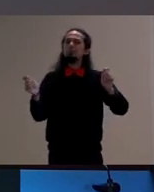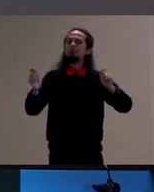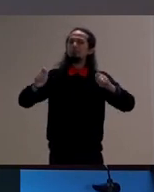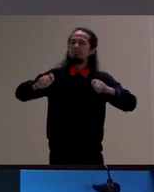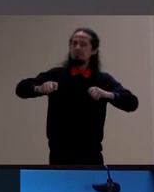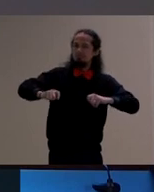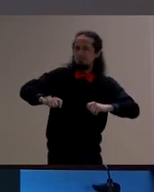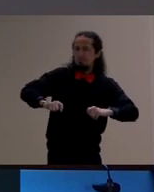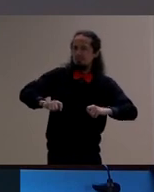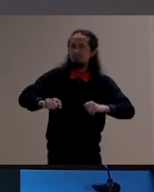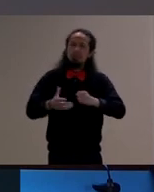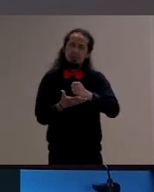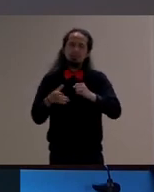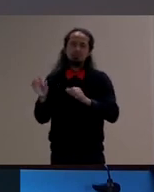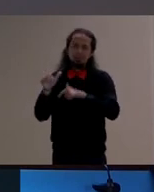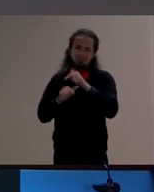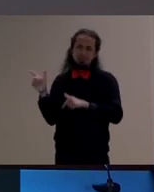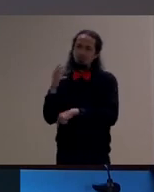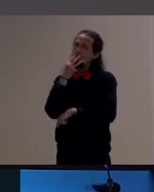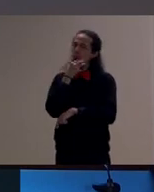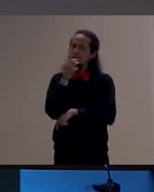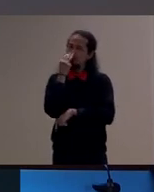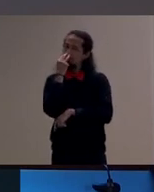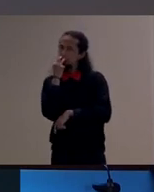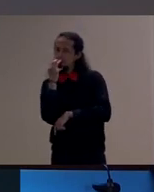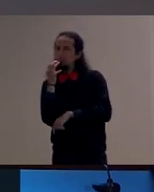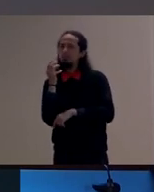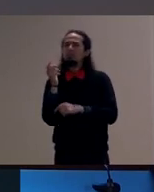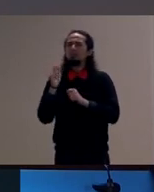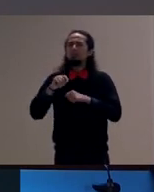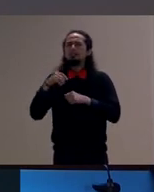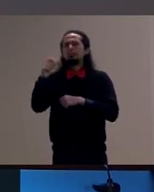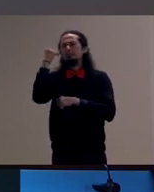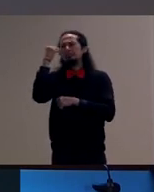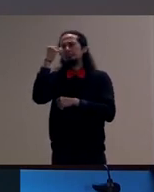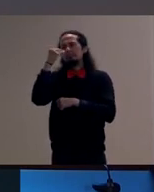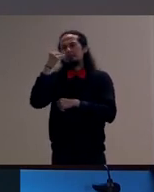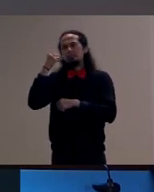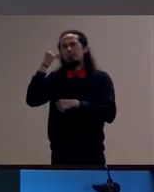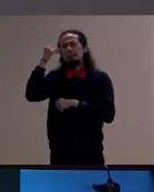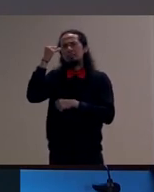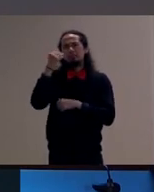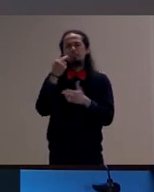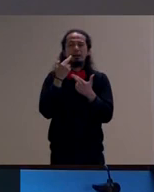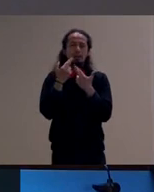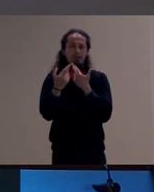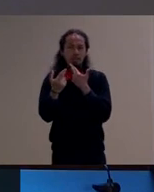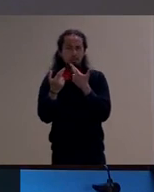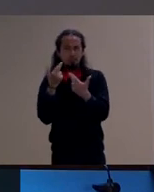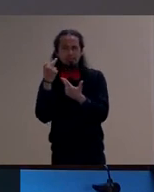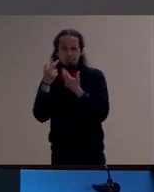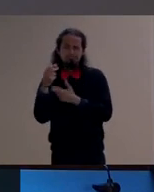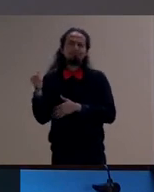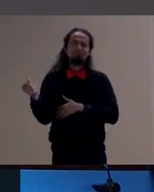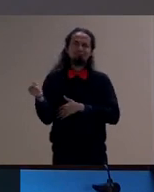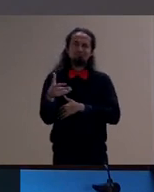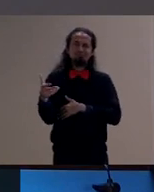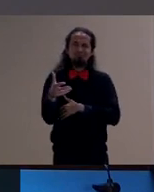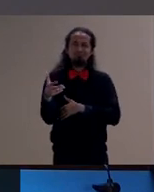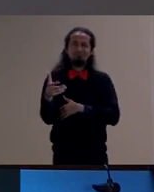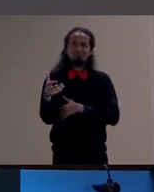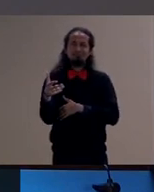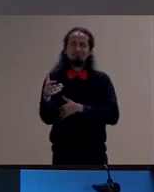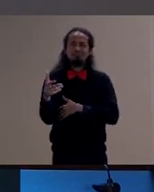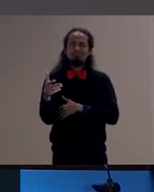experiência de uma de uma relação mimética que sobrevive nas brincadeiras